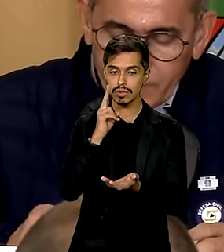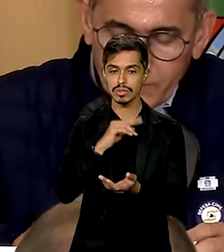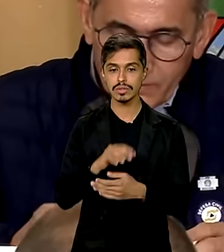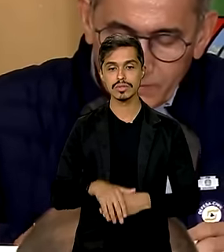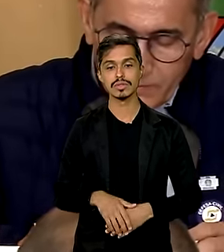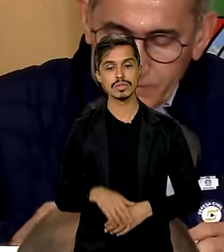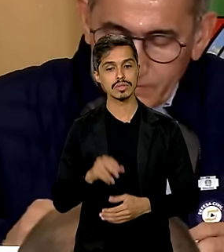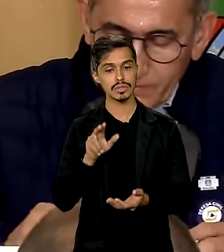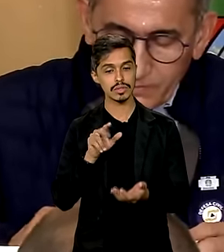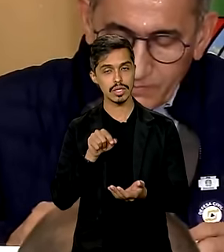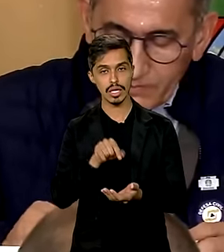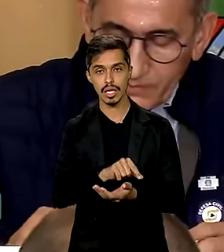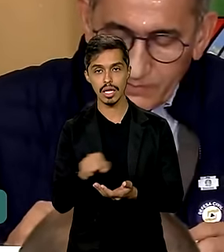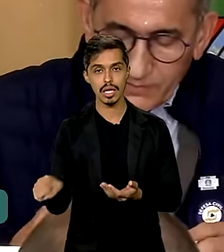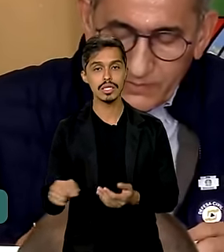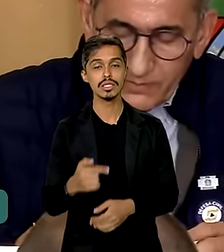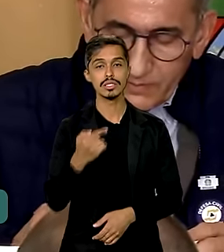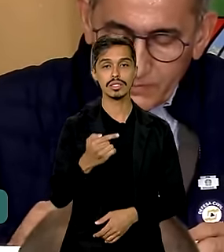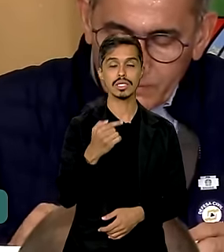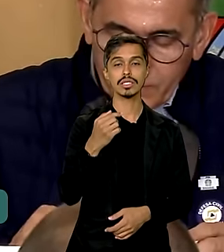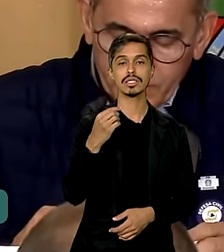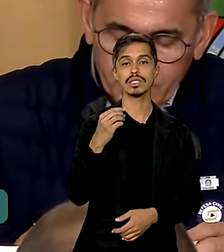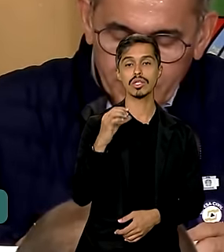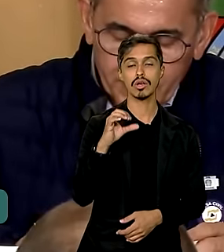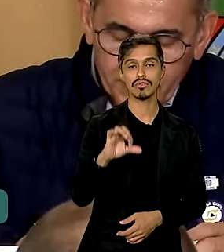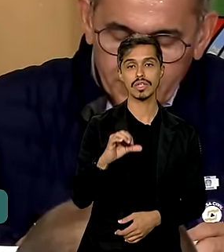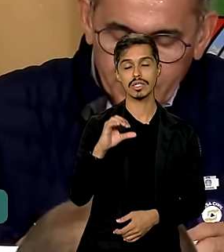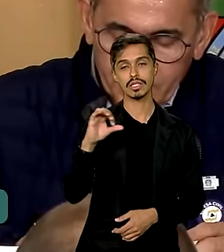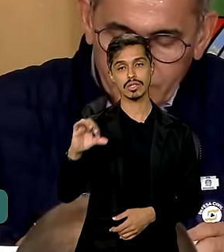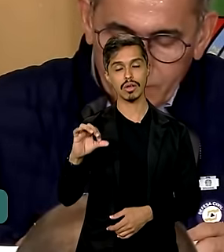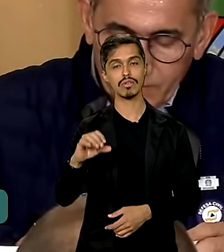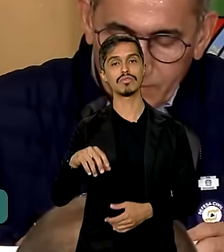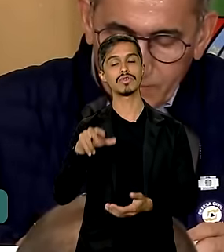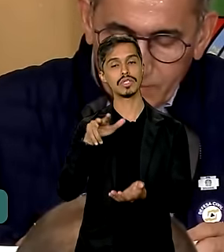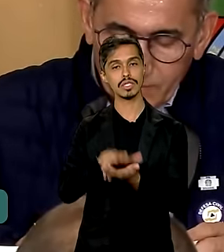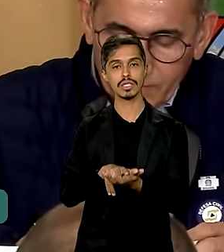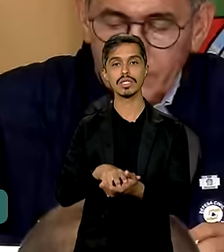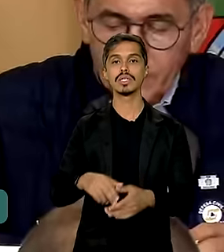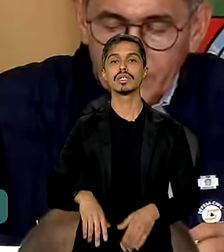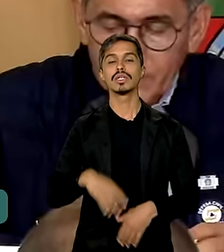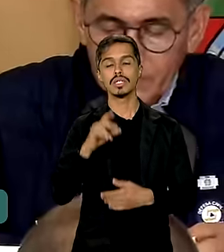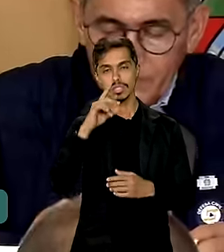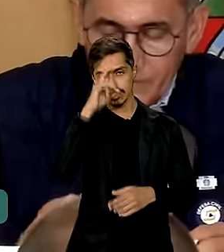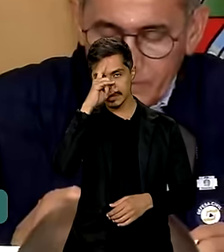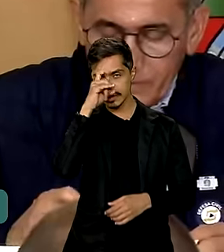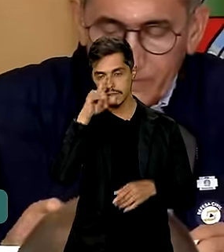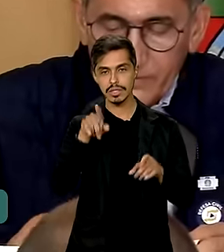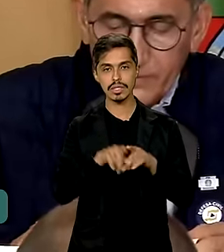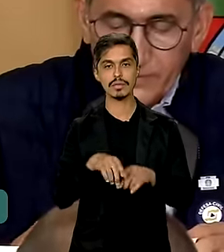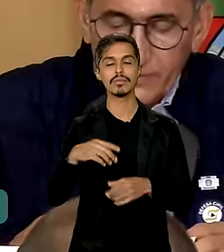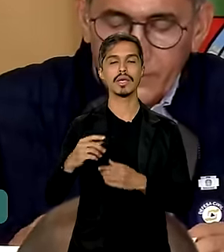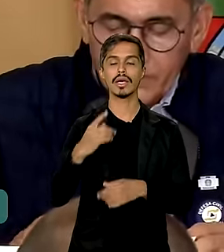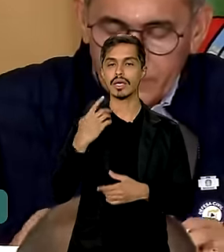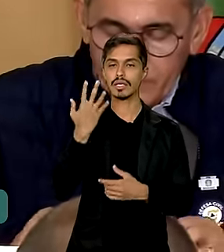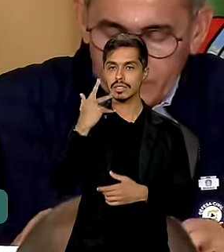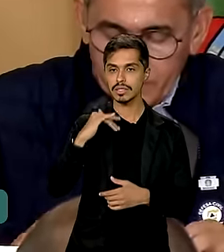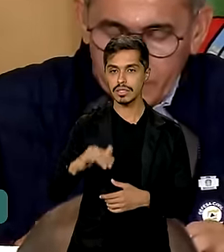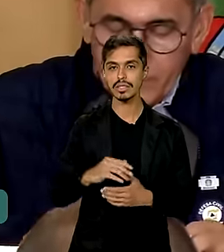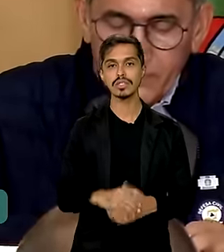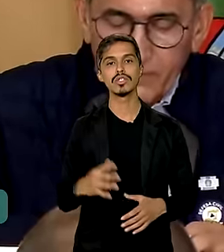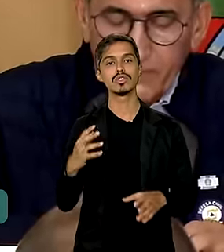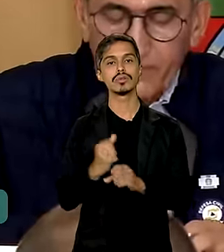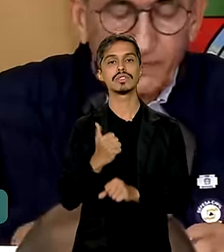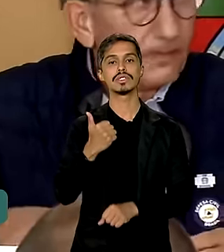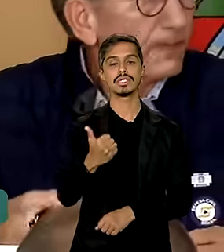Esses leitos são 799 leitos clínicos e pediátricos, e a eles se somam 120